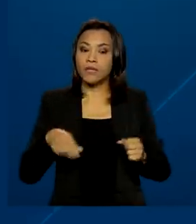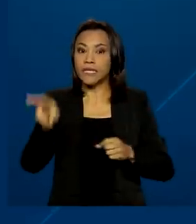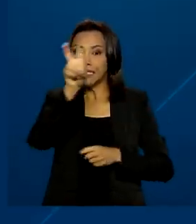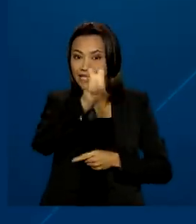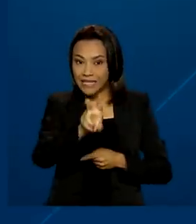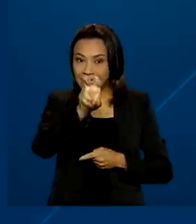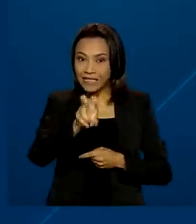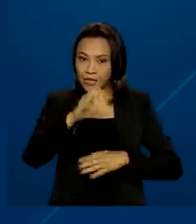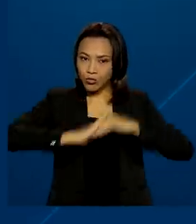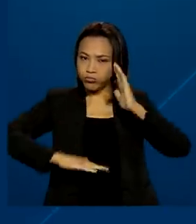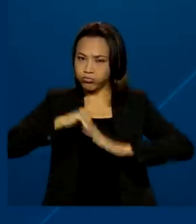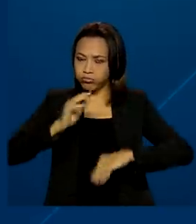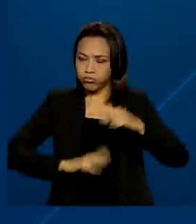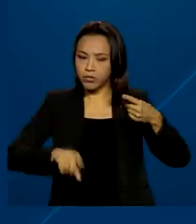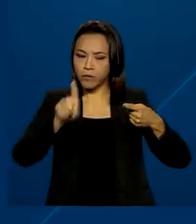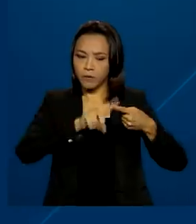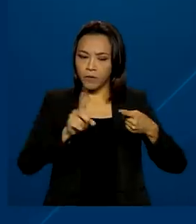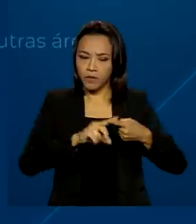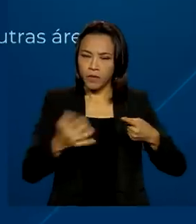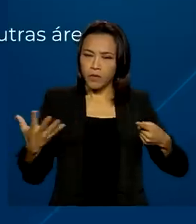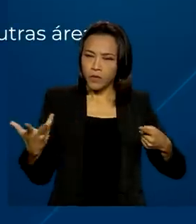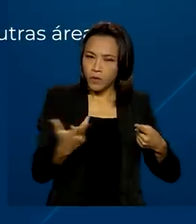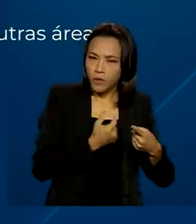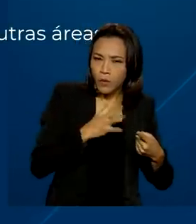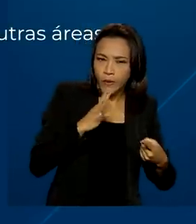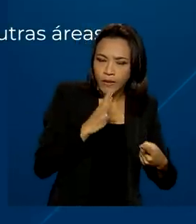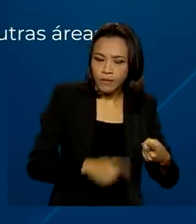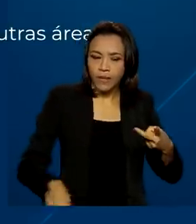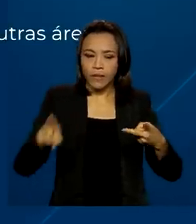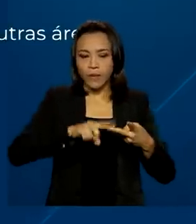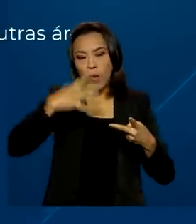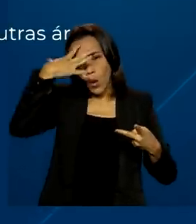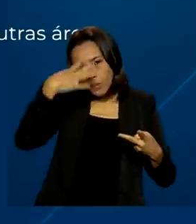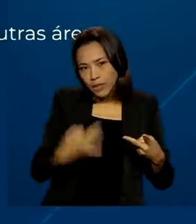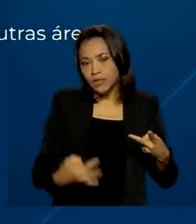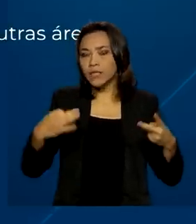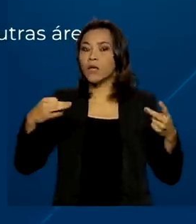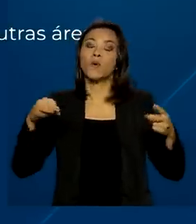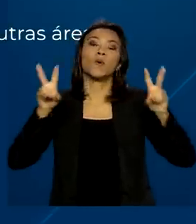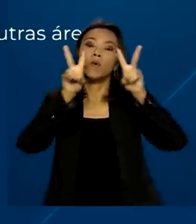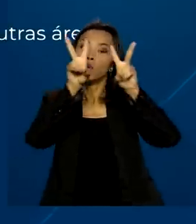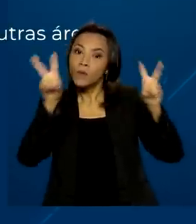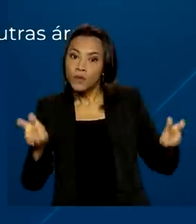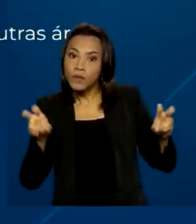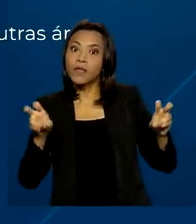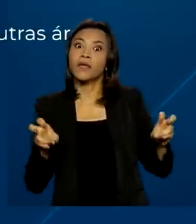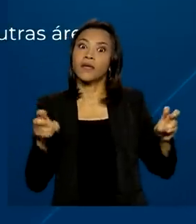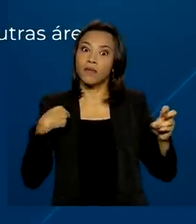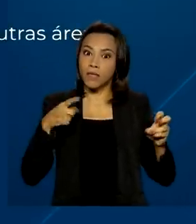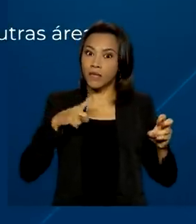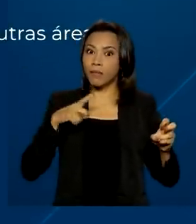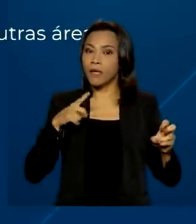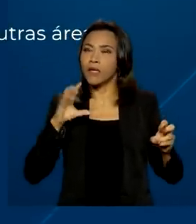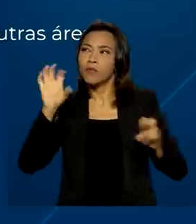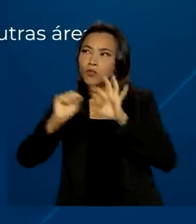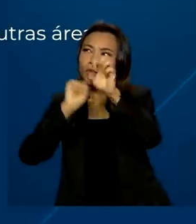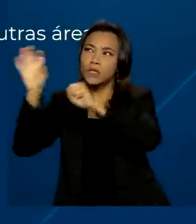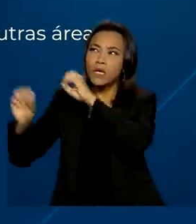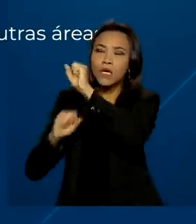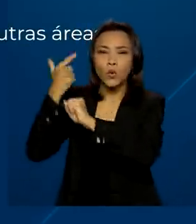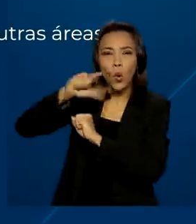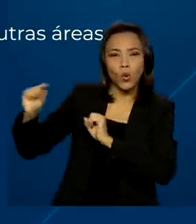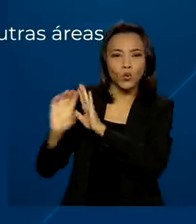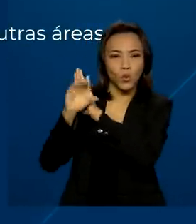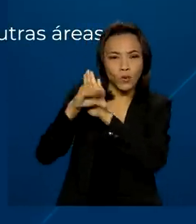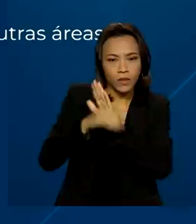em cinco competências. Domínio da escrita formal, compreensão da proposta e aplicação de conceitos de outras áreas dentro do texto,